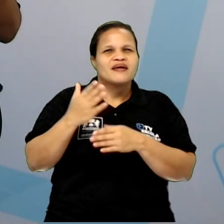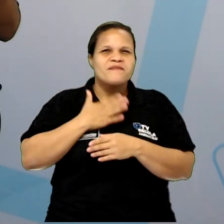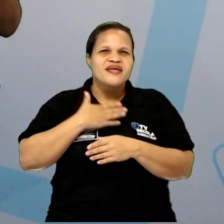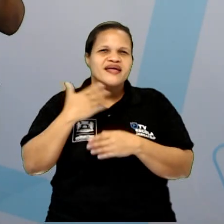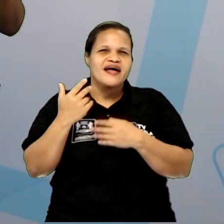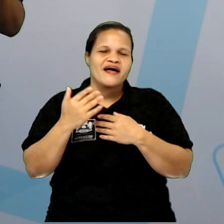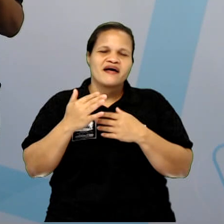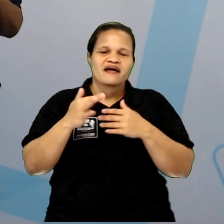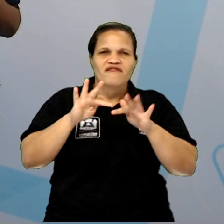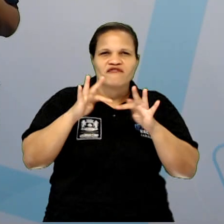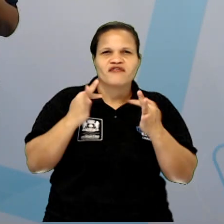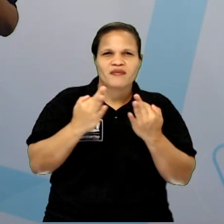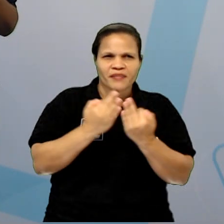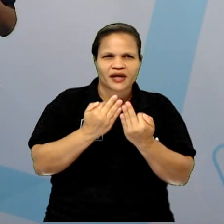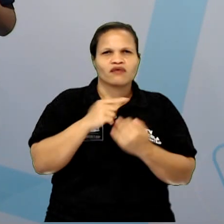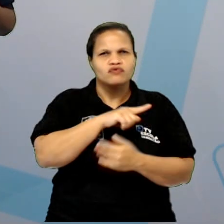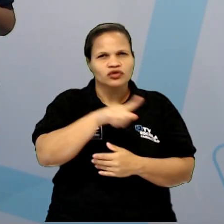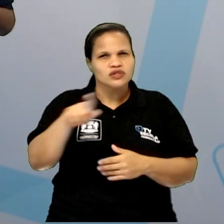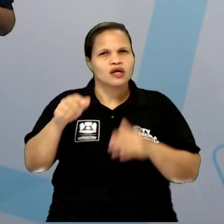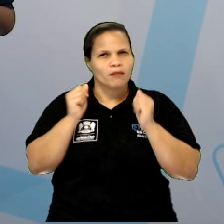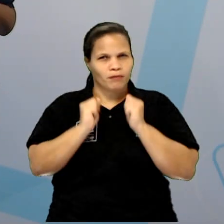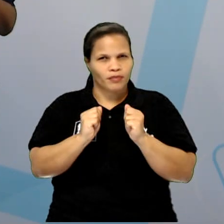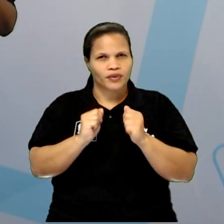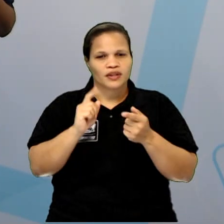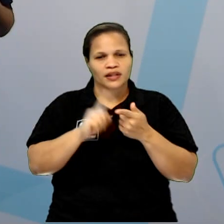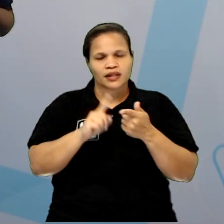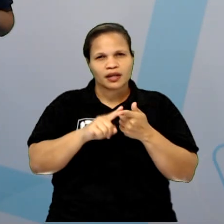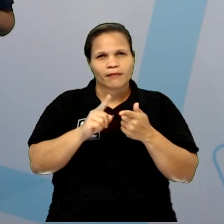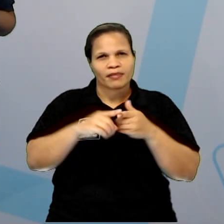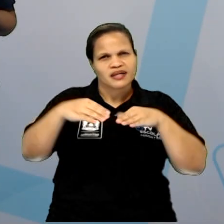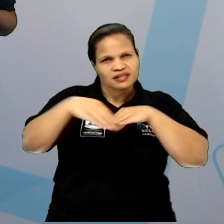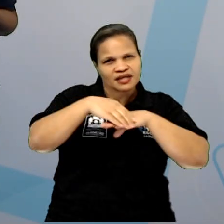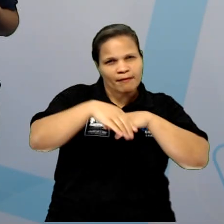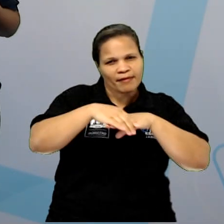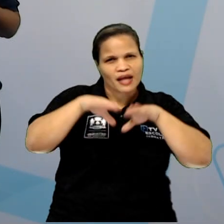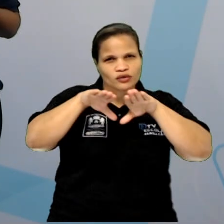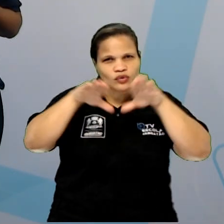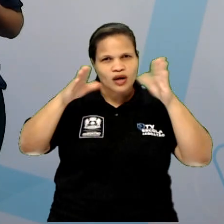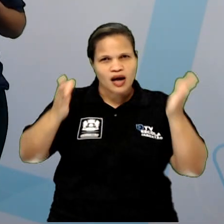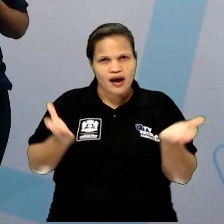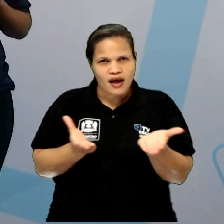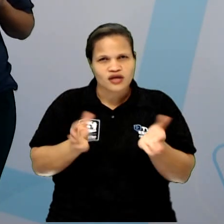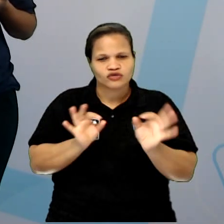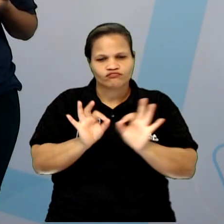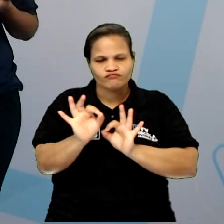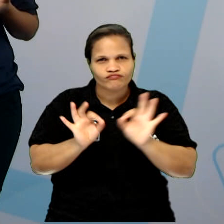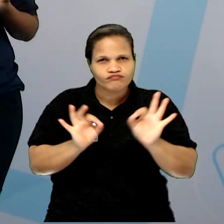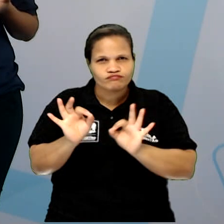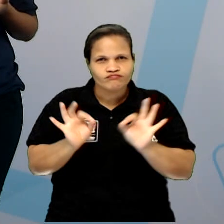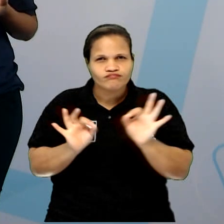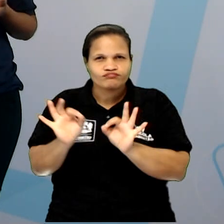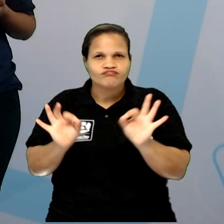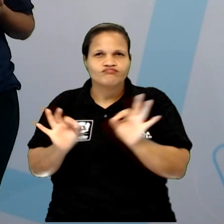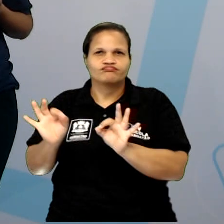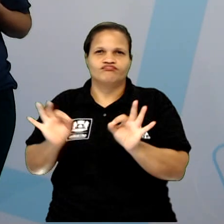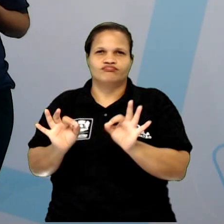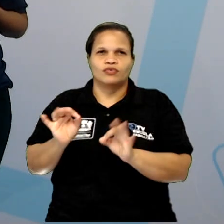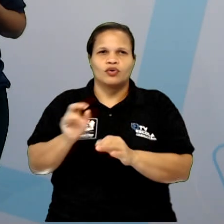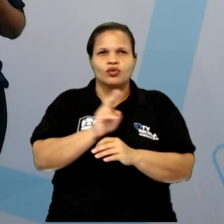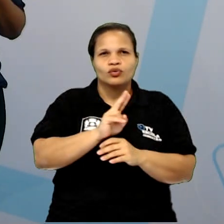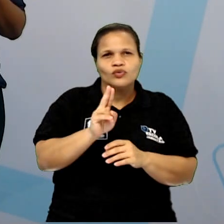Então, vocês podem produzir uma caixinha. Pegar uma caixa de sapato, decorar e colocar caixa de história.